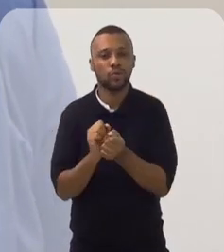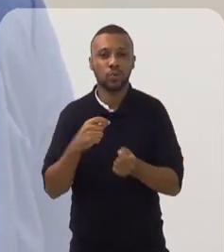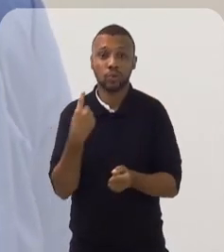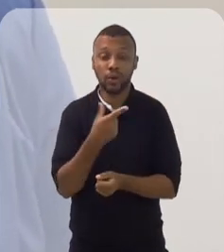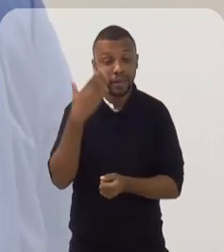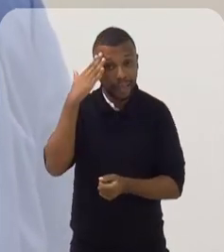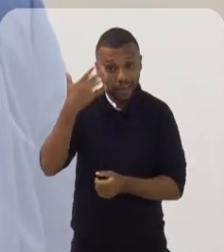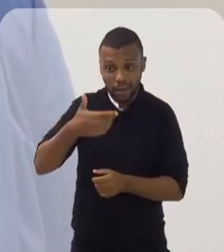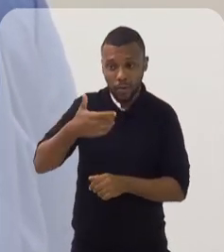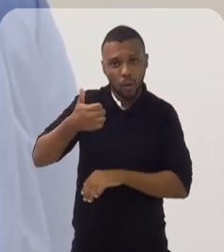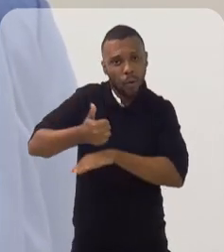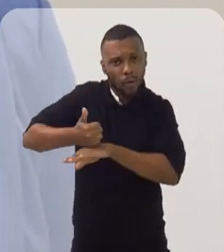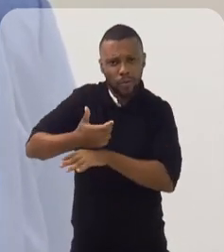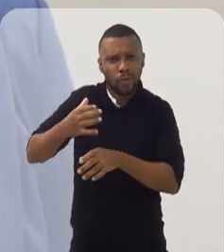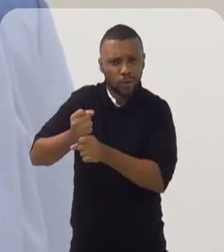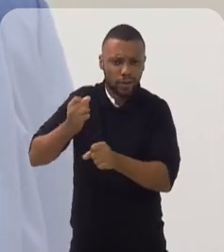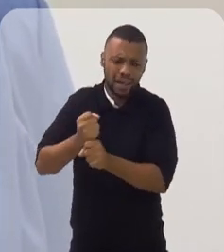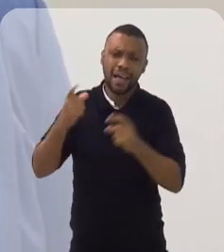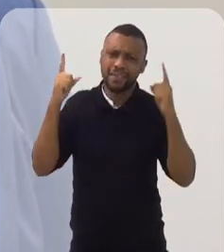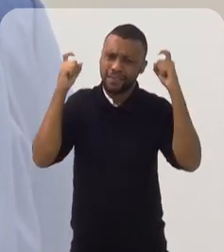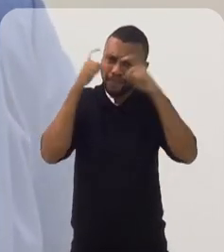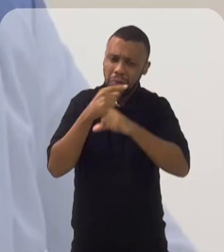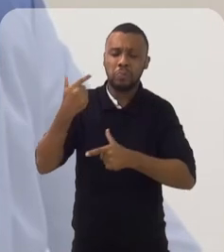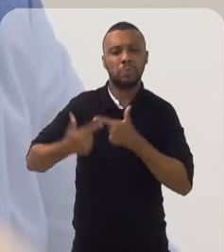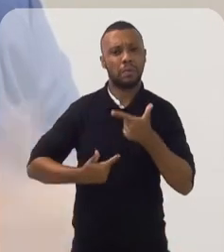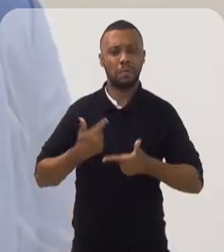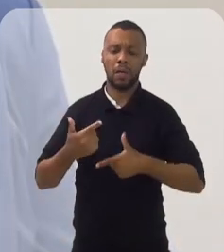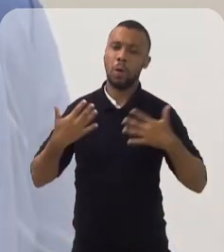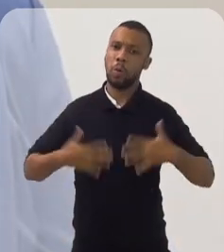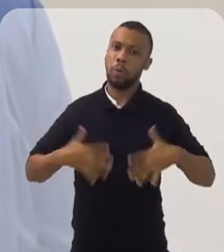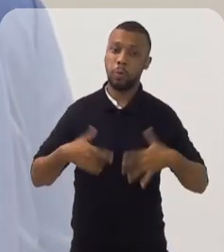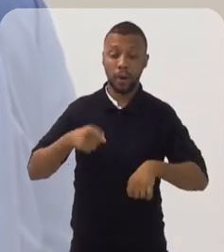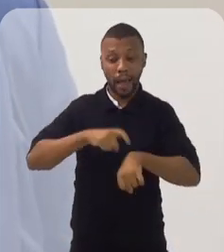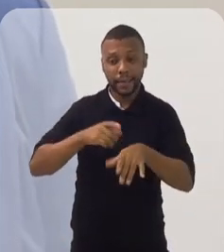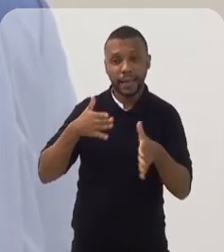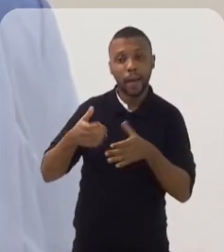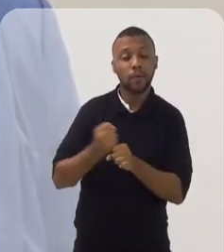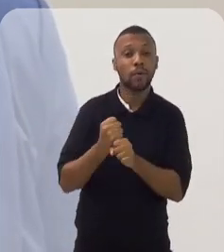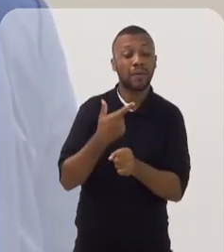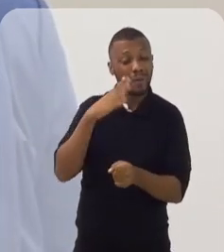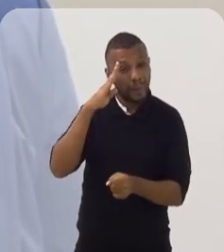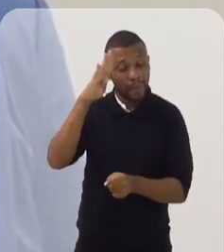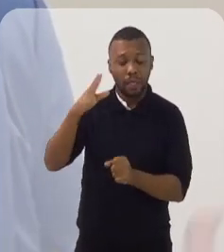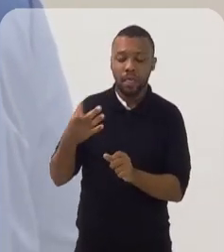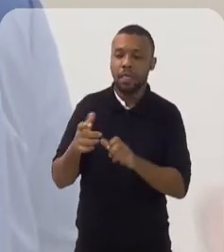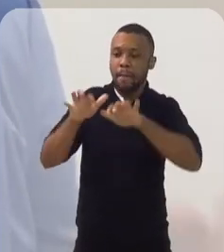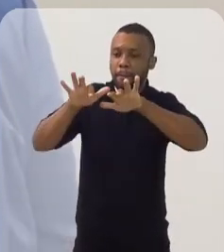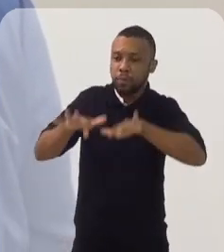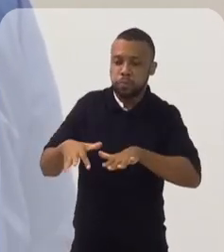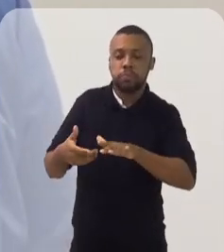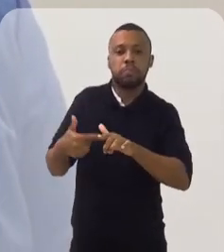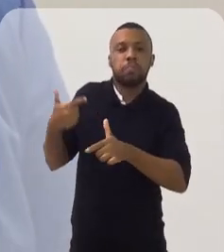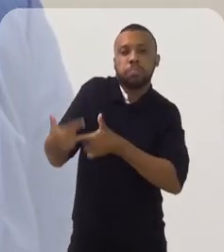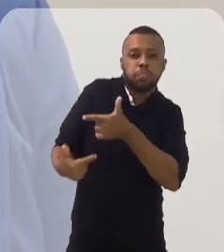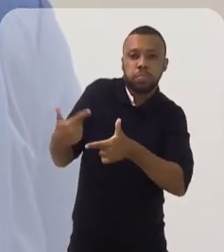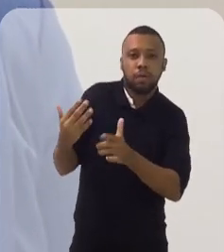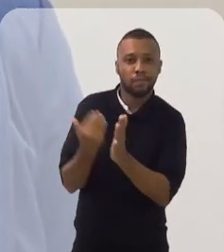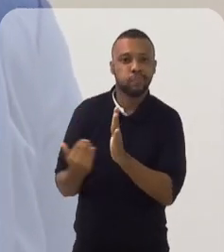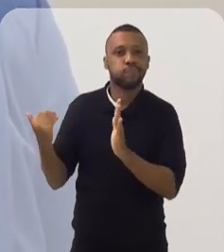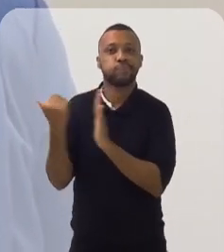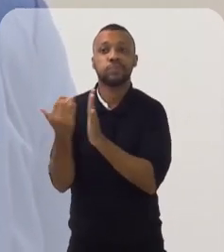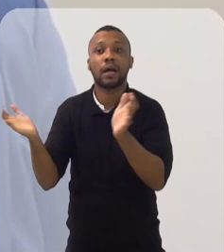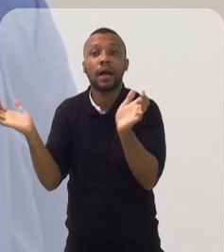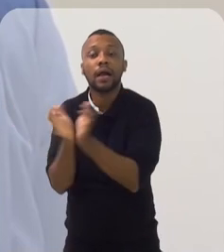conosco. sei que, para os contadores, essa é uma missão difícil, já que essa época do ano é a época de maior produção, de demanda